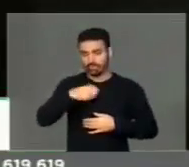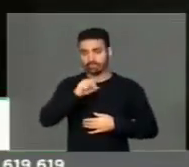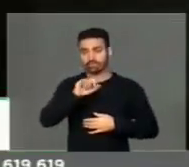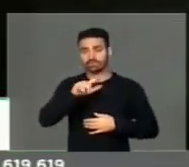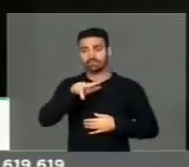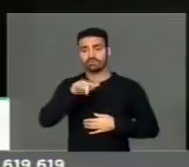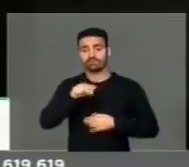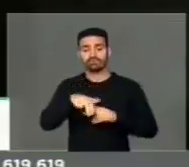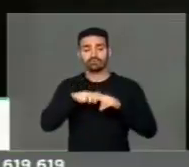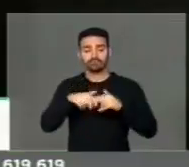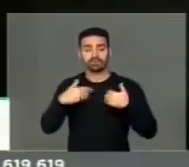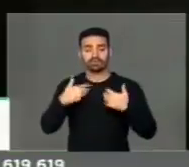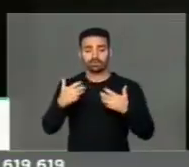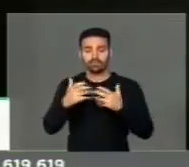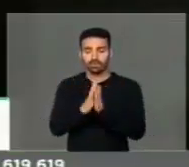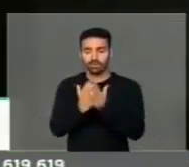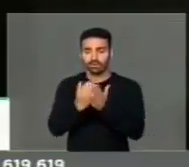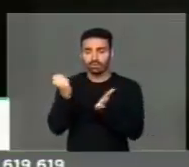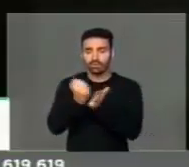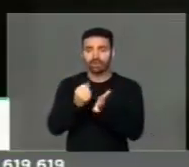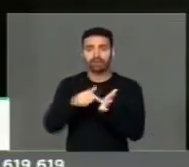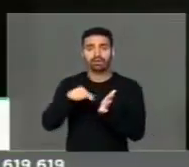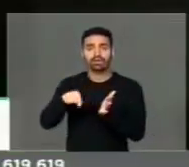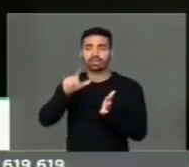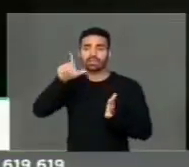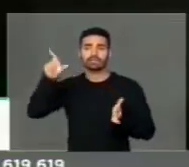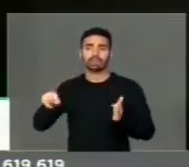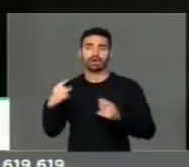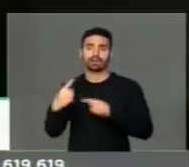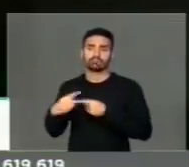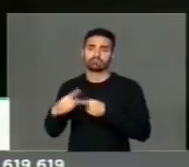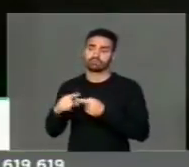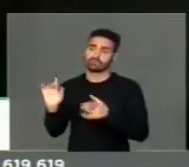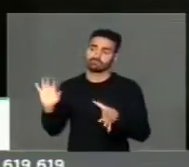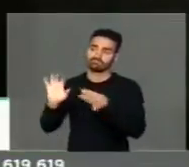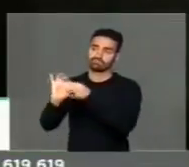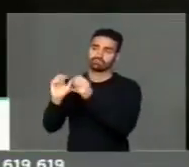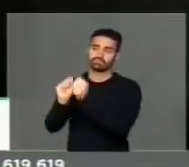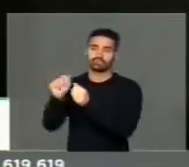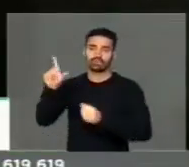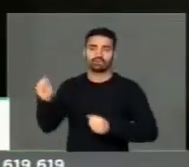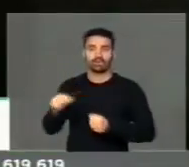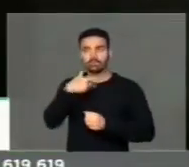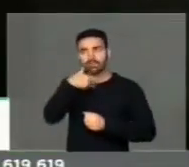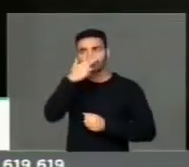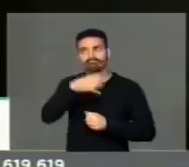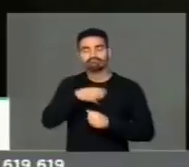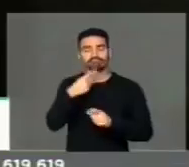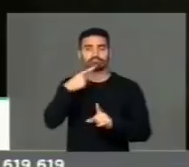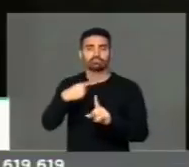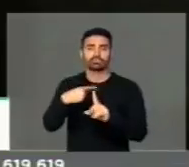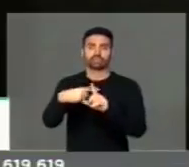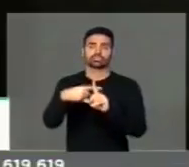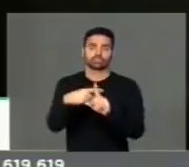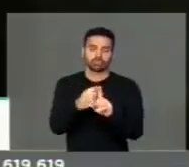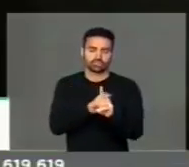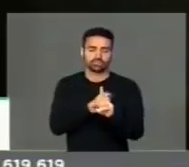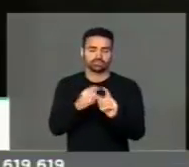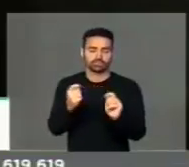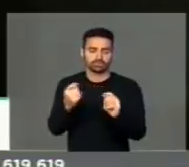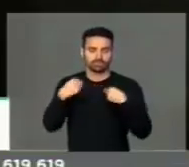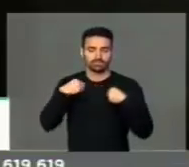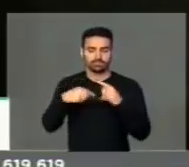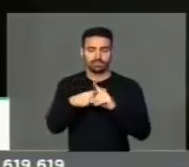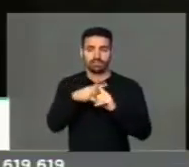quero o passaporte italiano. Porque ter algo vinculado à Itália é sempre um ponto positivo, é sempre algo que dá mais